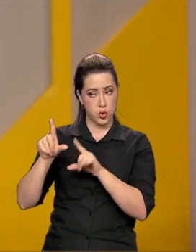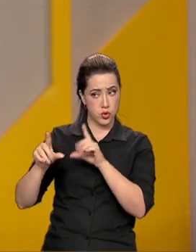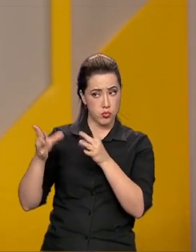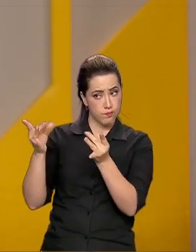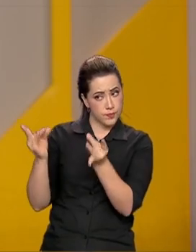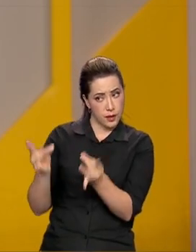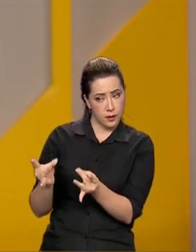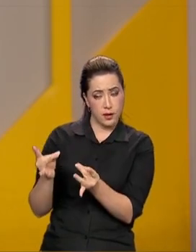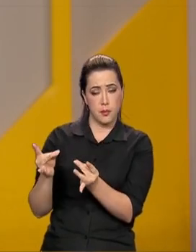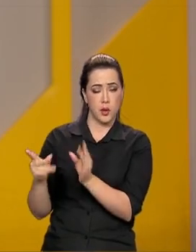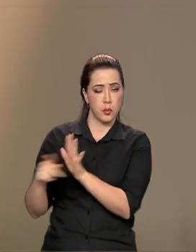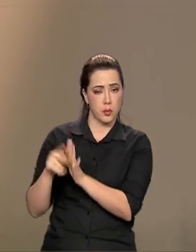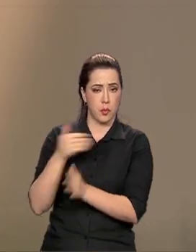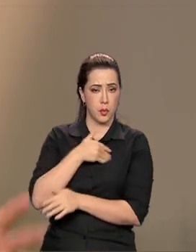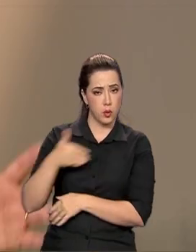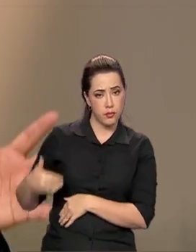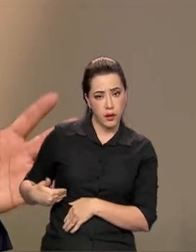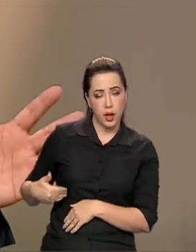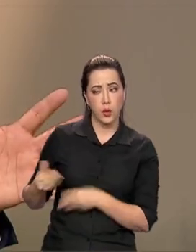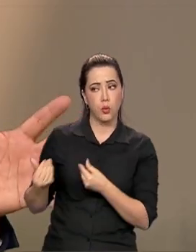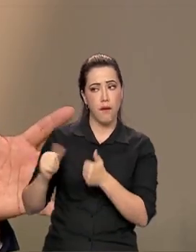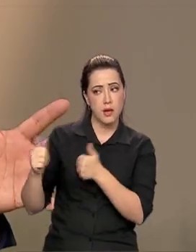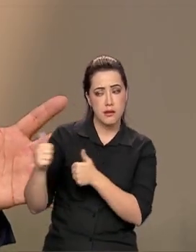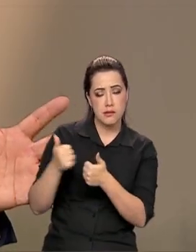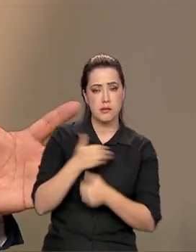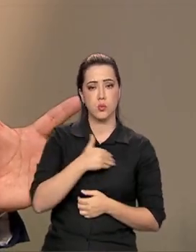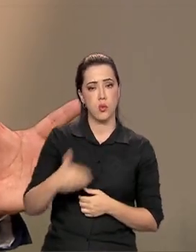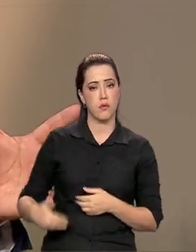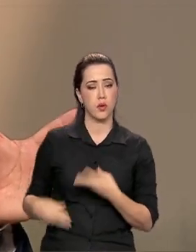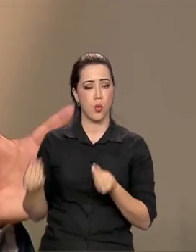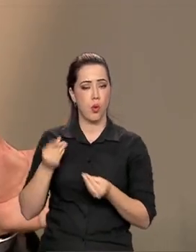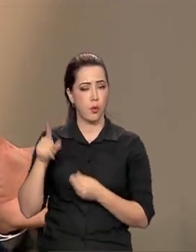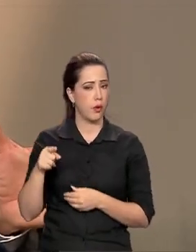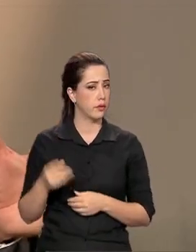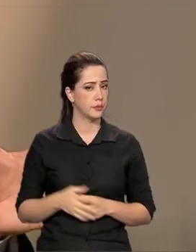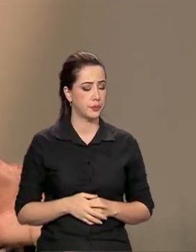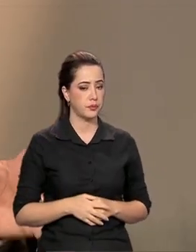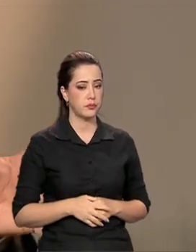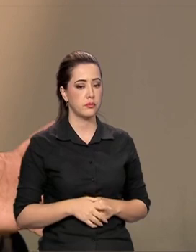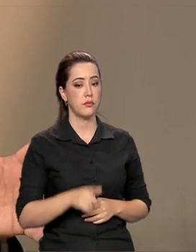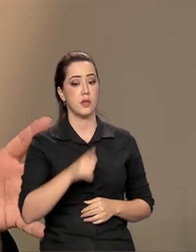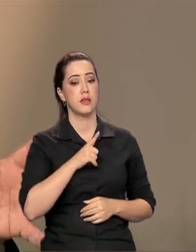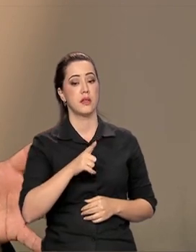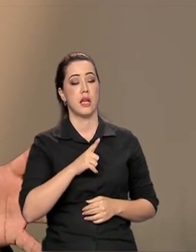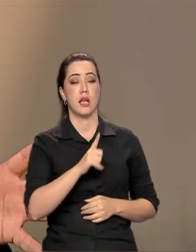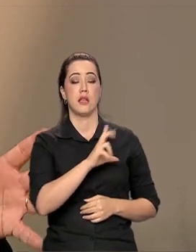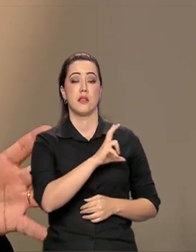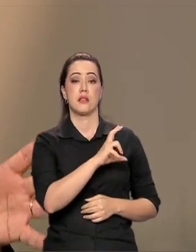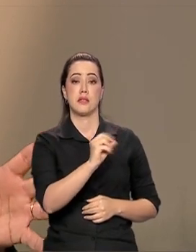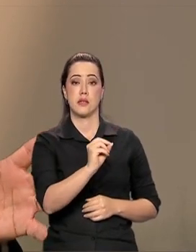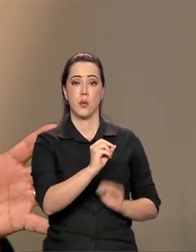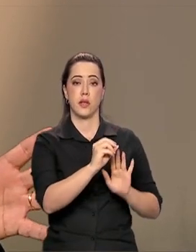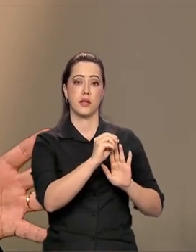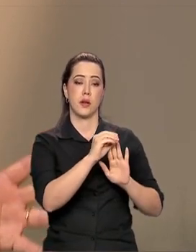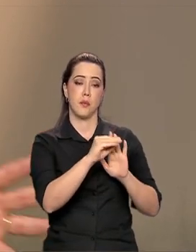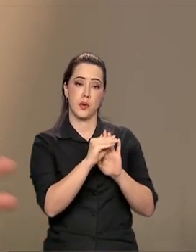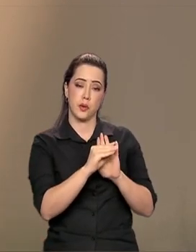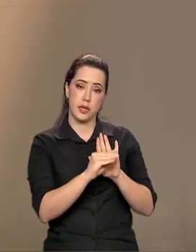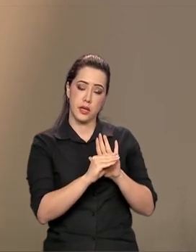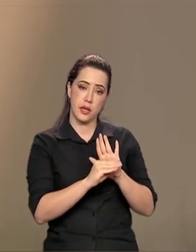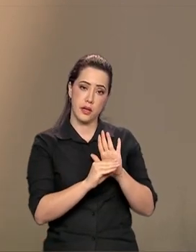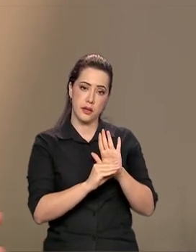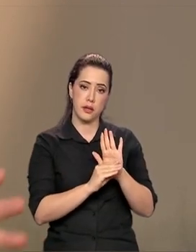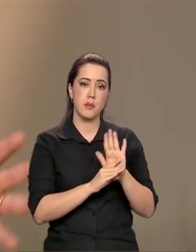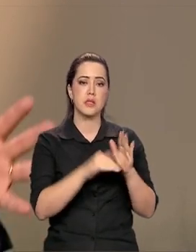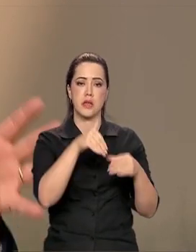Como isso está sendo consolidado? Então, as prioridades que saíram, tem 50 programas que foram bem